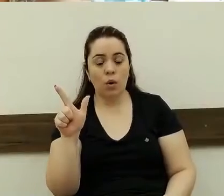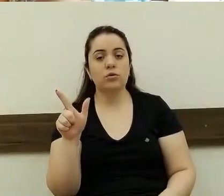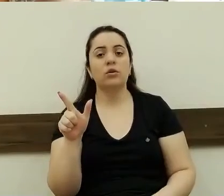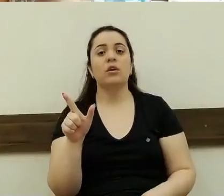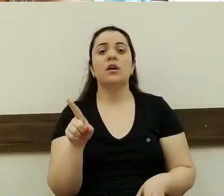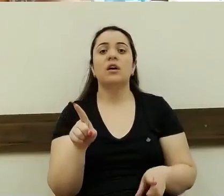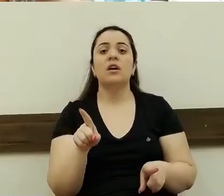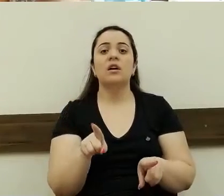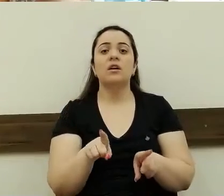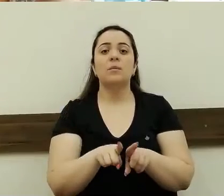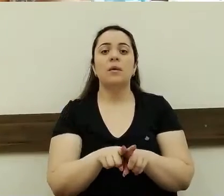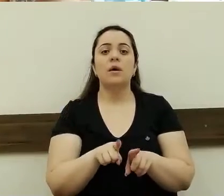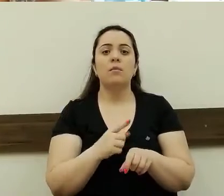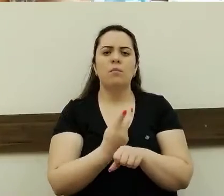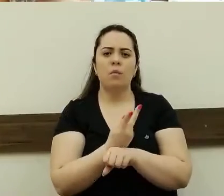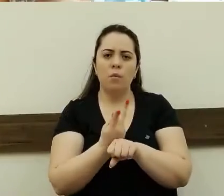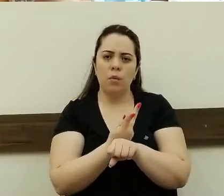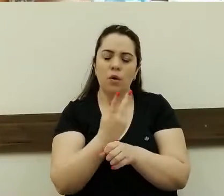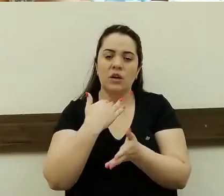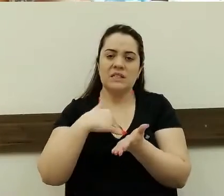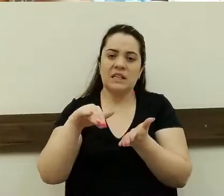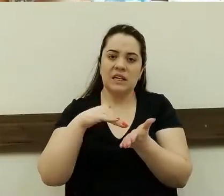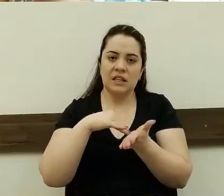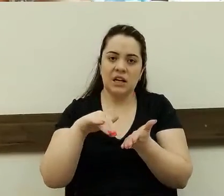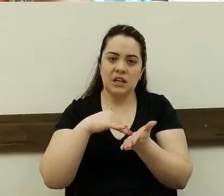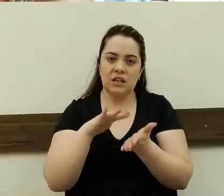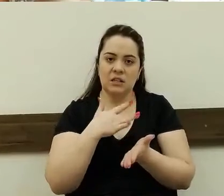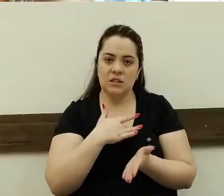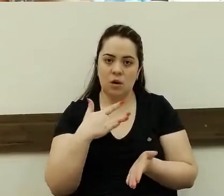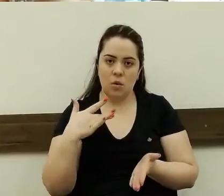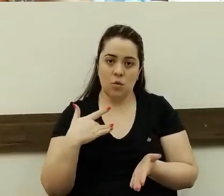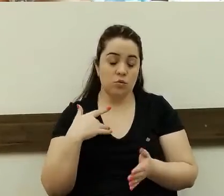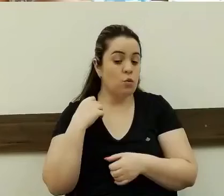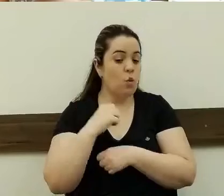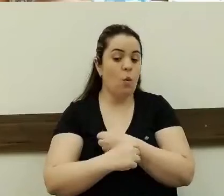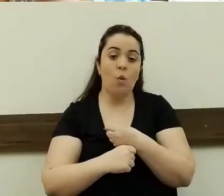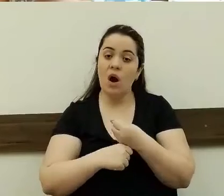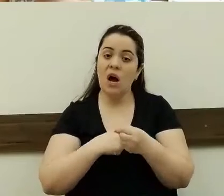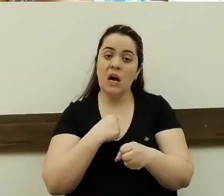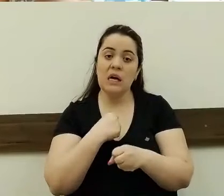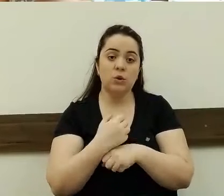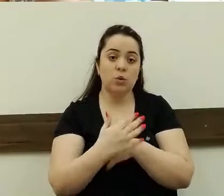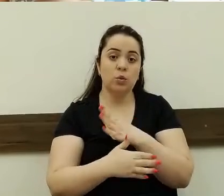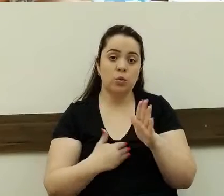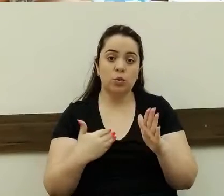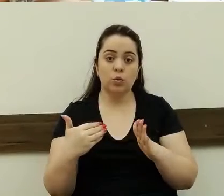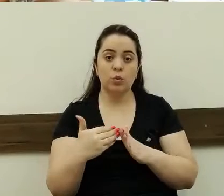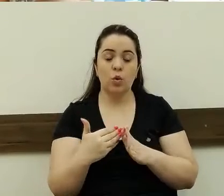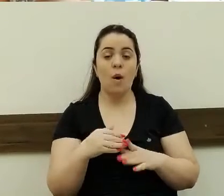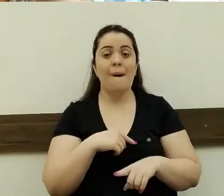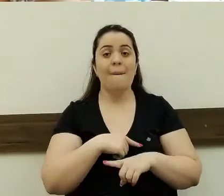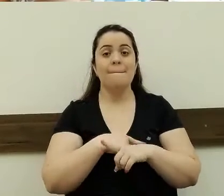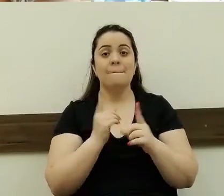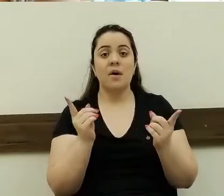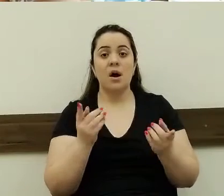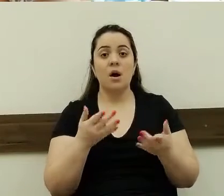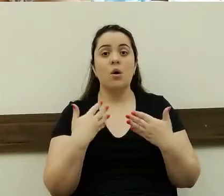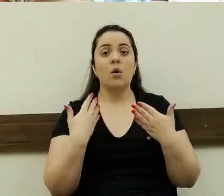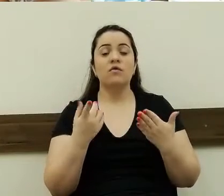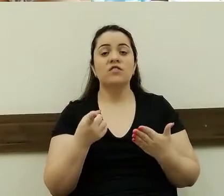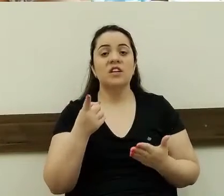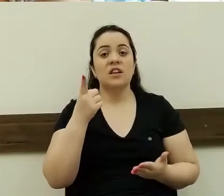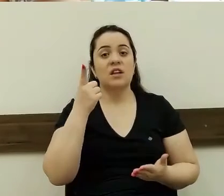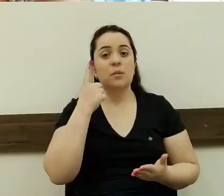Secretaria de Saúde, ou os postinhos que você pertence, e faz o ano todo. Só para você ter uma ideia, cada 38